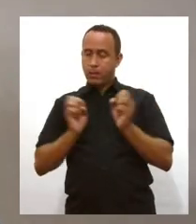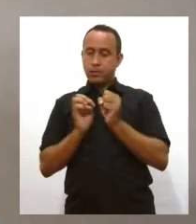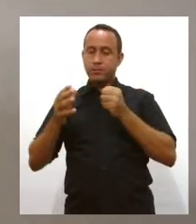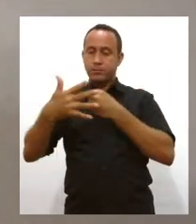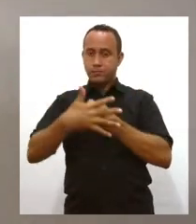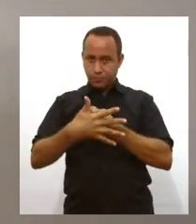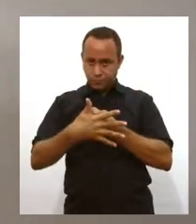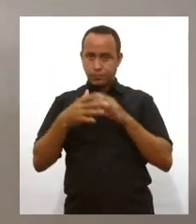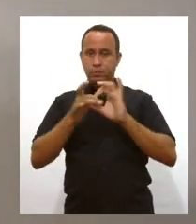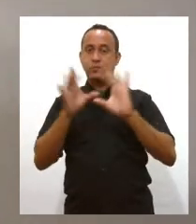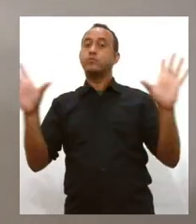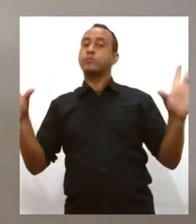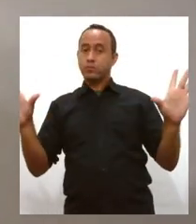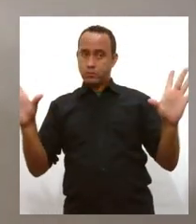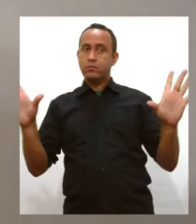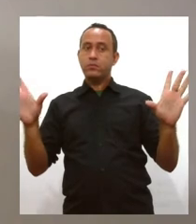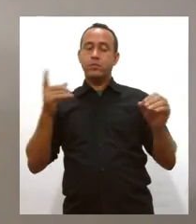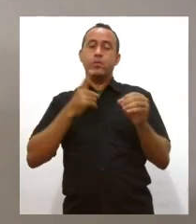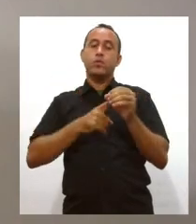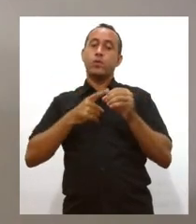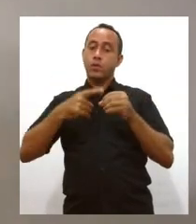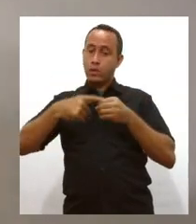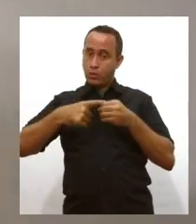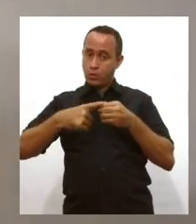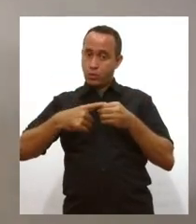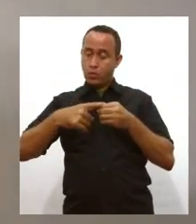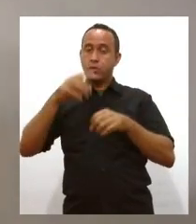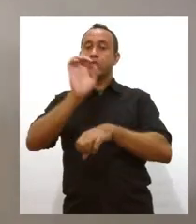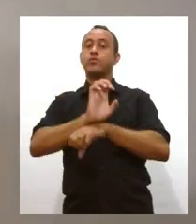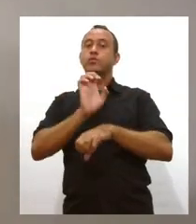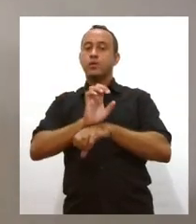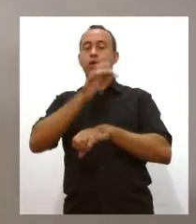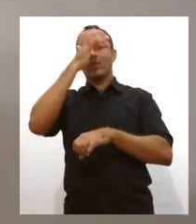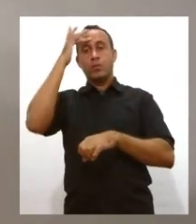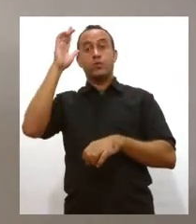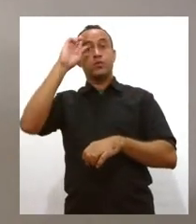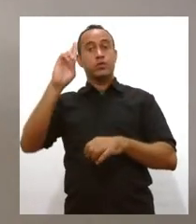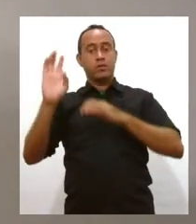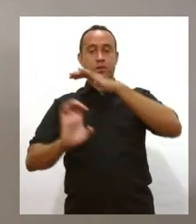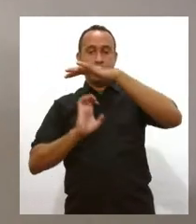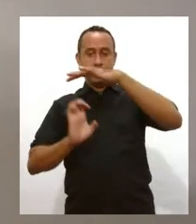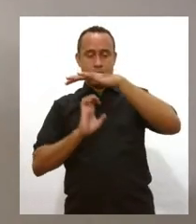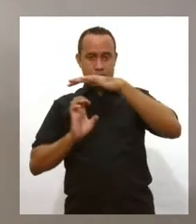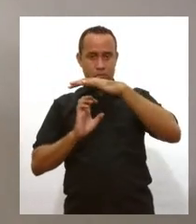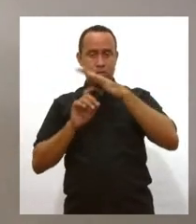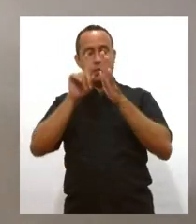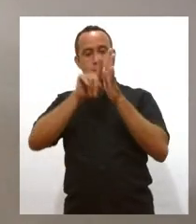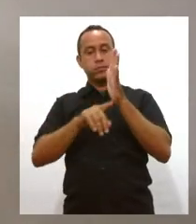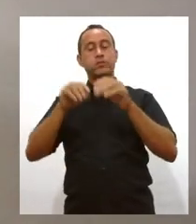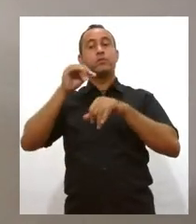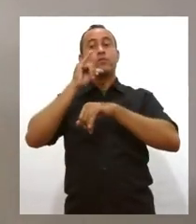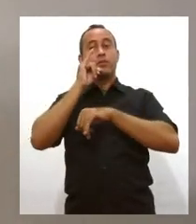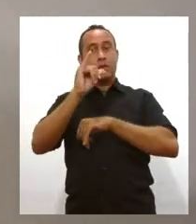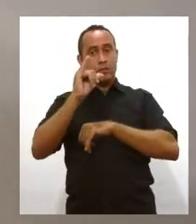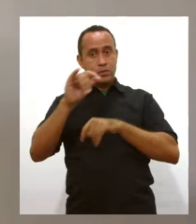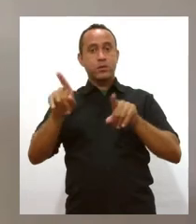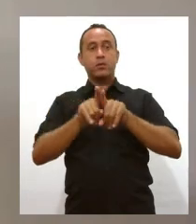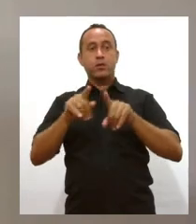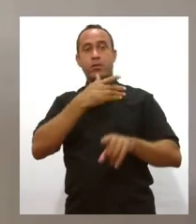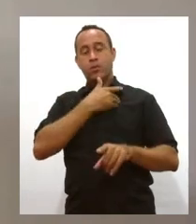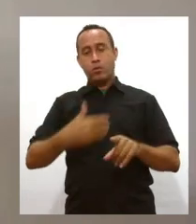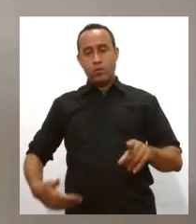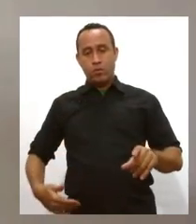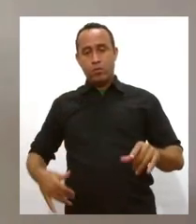liberadas do governo. Inclusive, no interior do Estado, alguns empresários foram notificados e outros apenas advertidos. O governo também deve publicar,